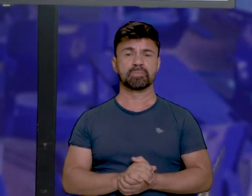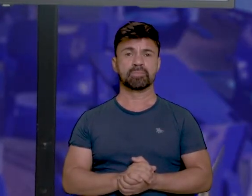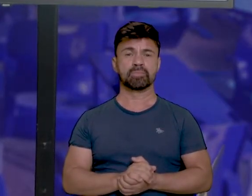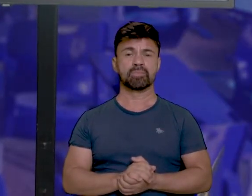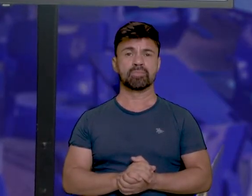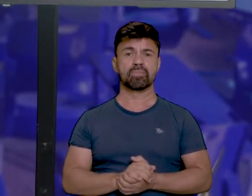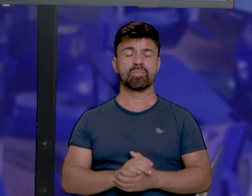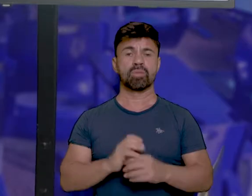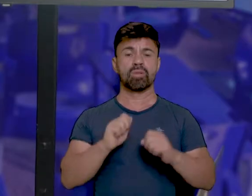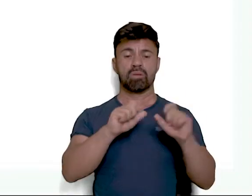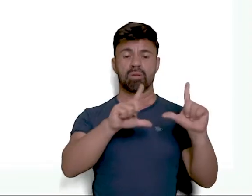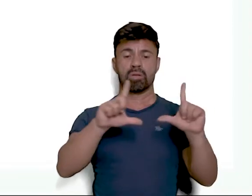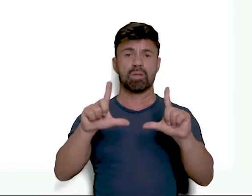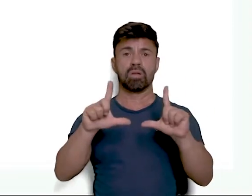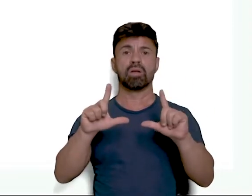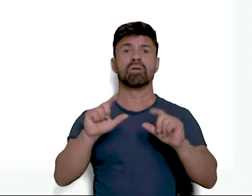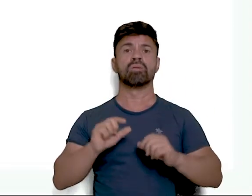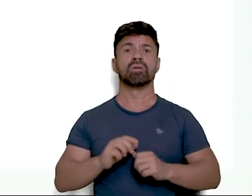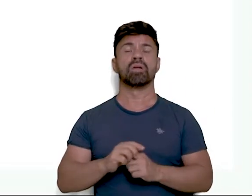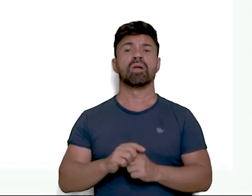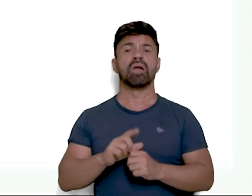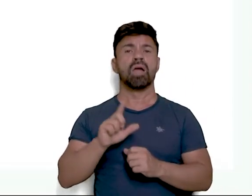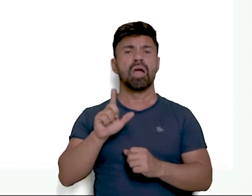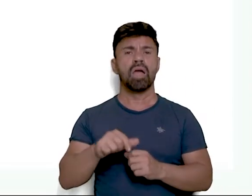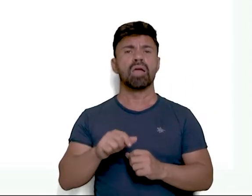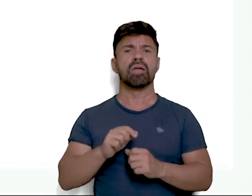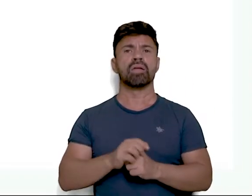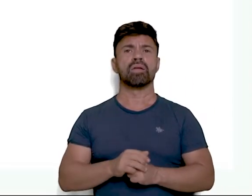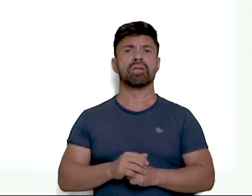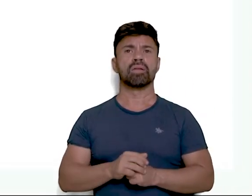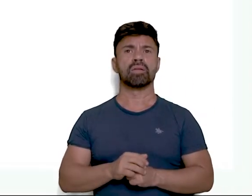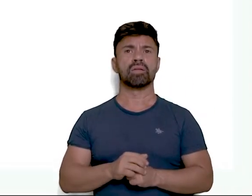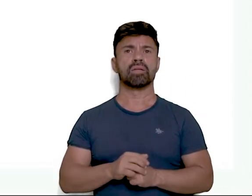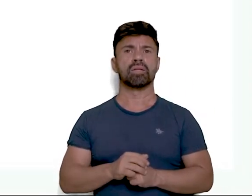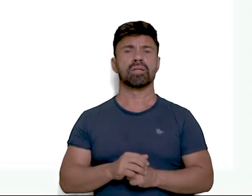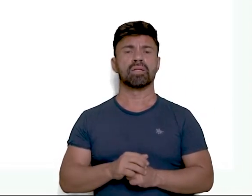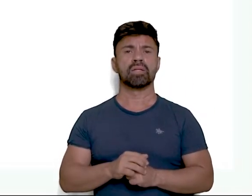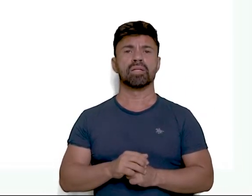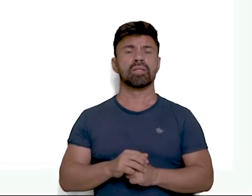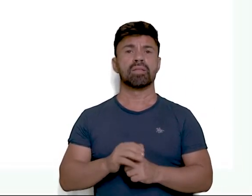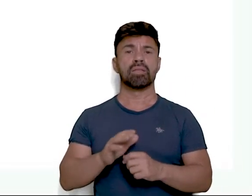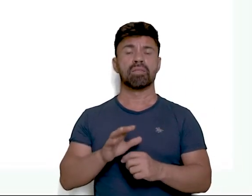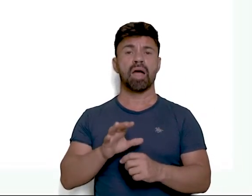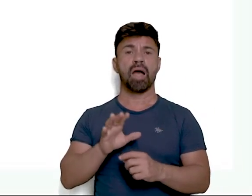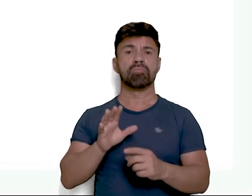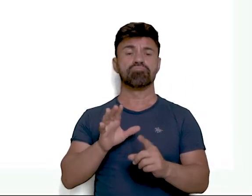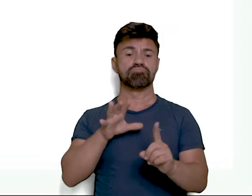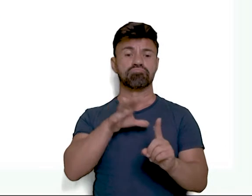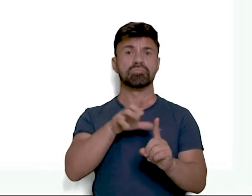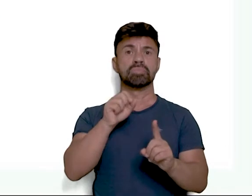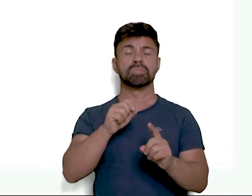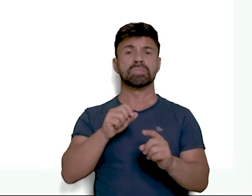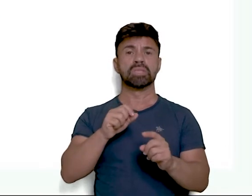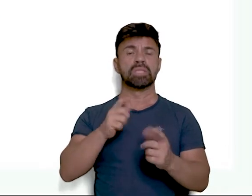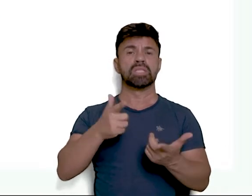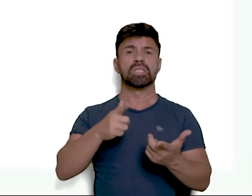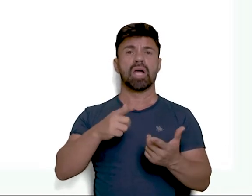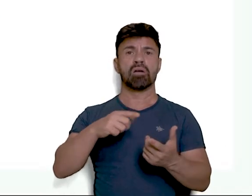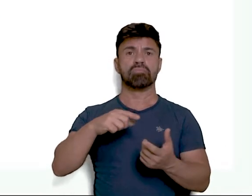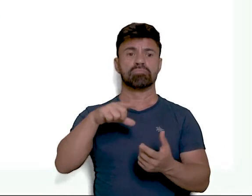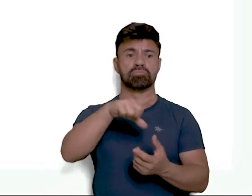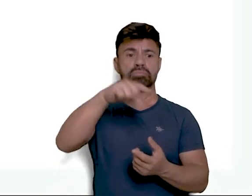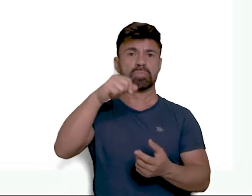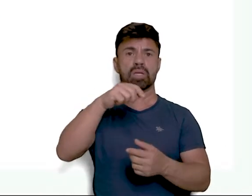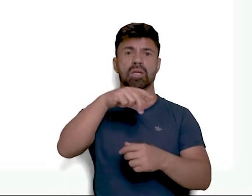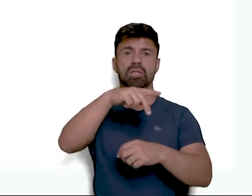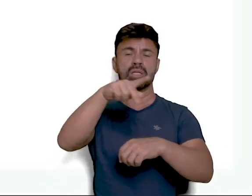Projeção azimutal. Essa projeção, ela não dá ênfase a nenhum continente, nem destaca a algum